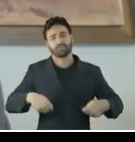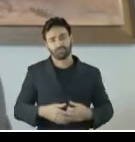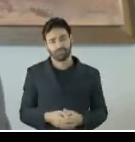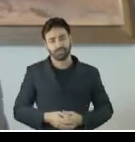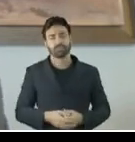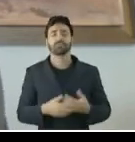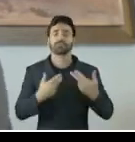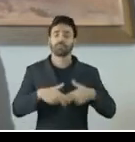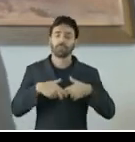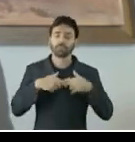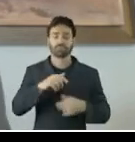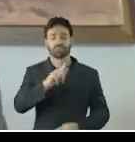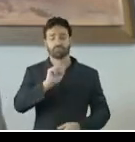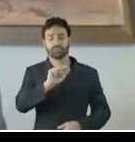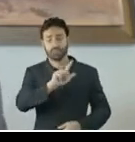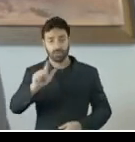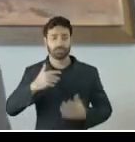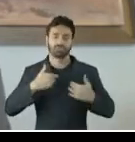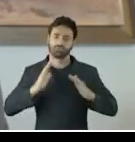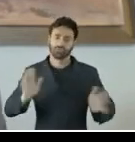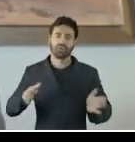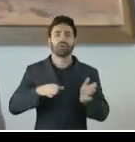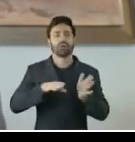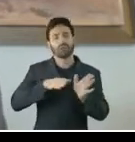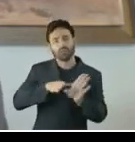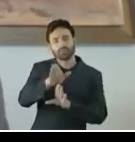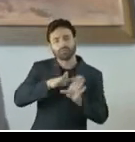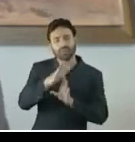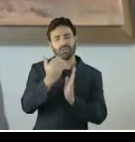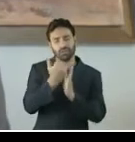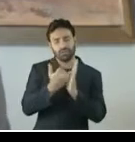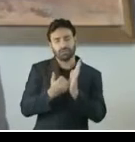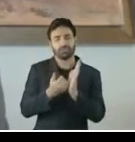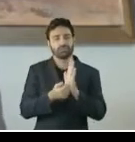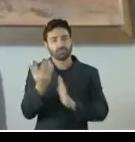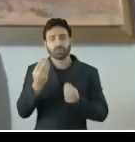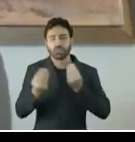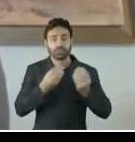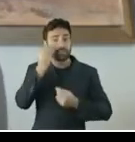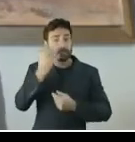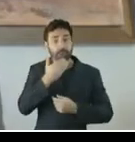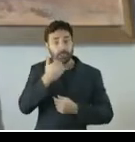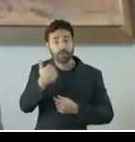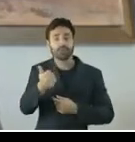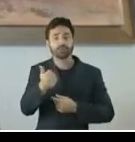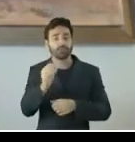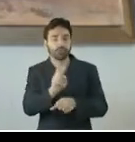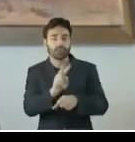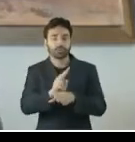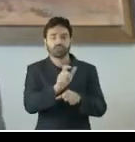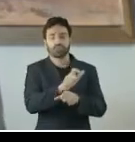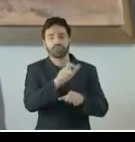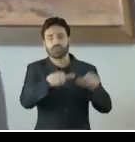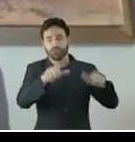desses achados, o GAL expediu várias recomendações ao órgão sobre formas de melhorar, de melhor proteger seus empregados.